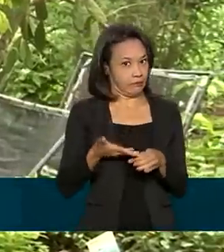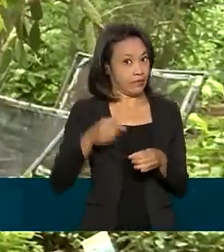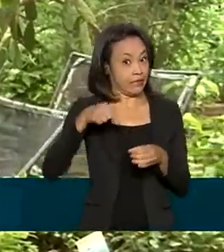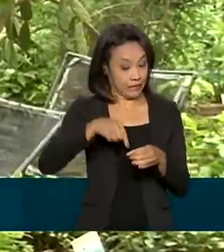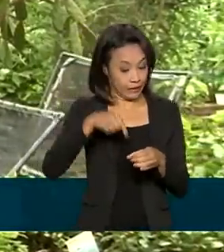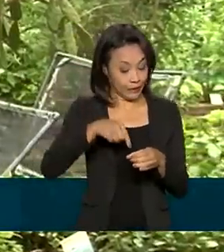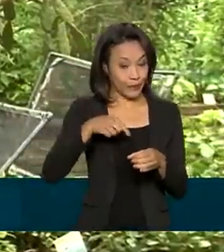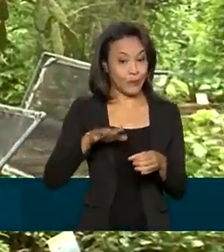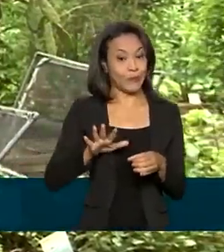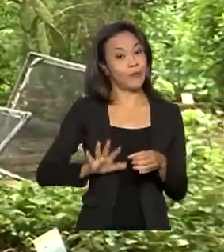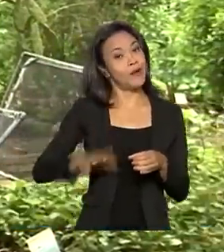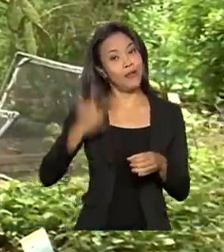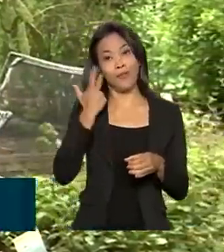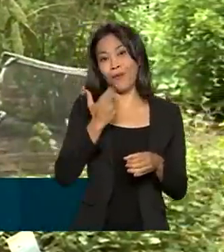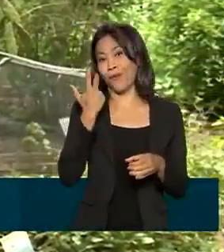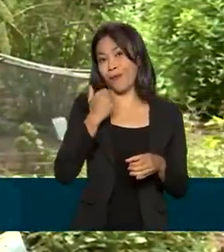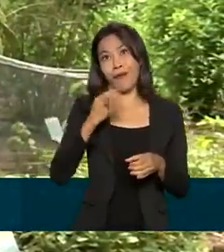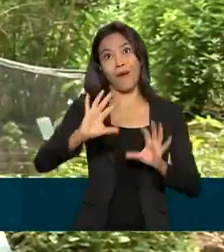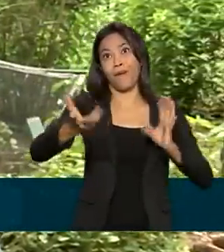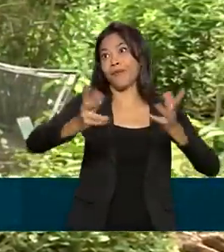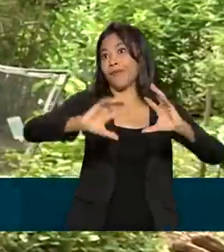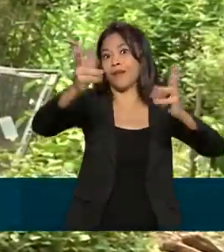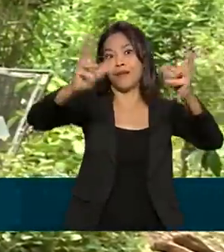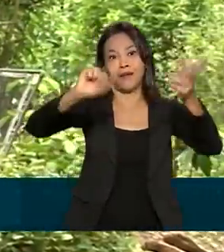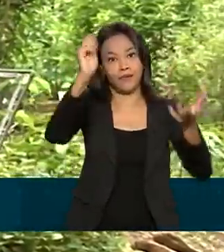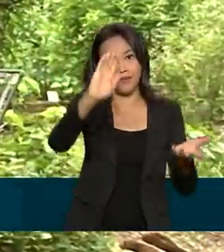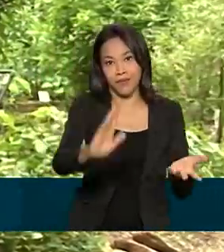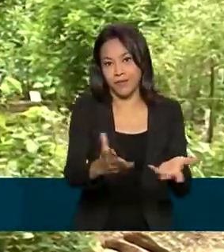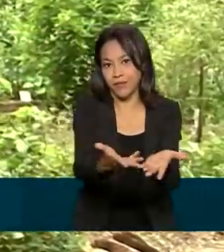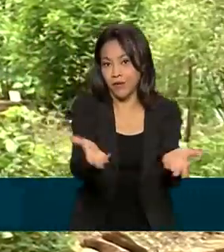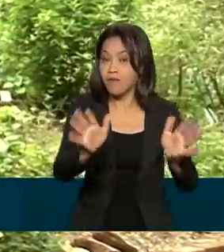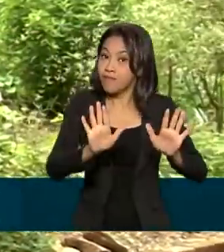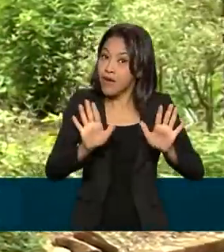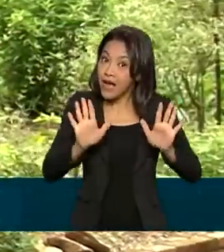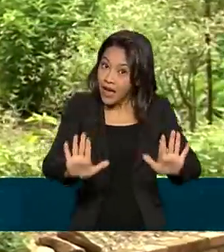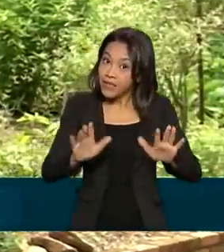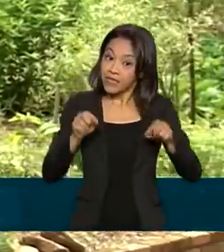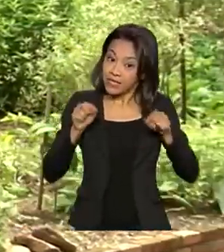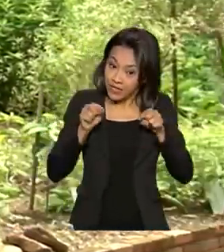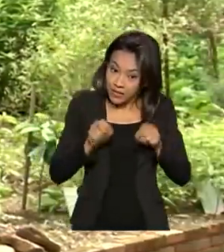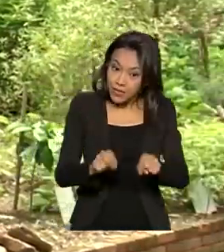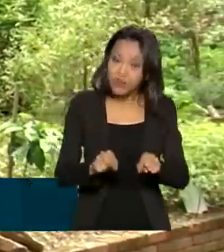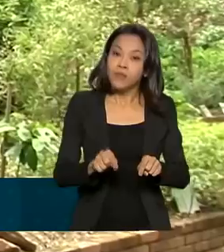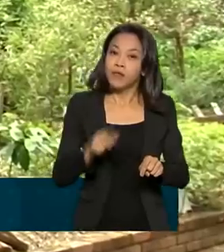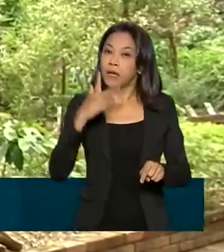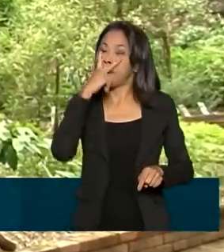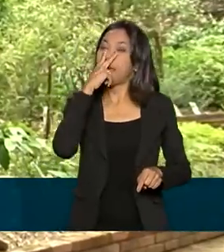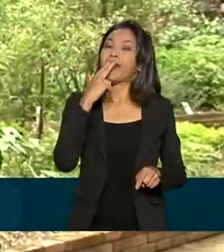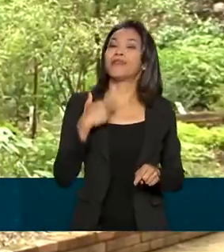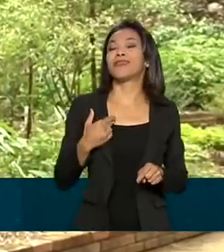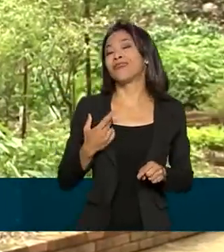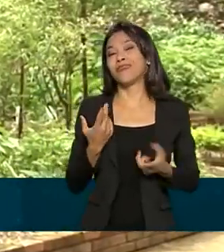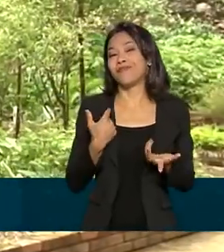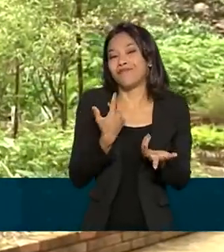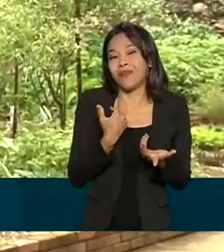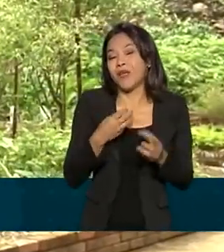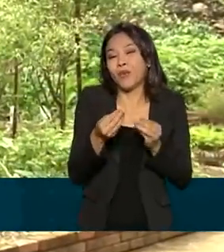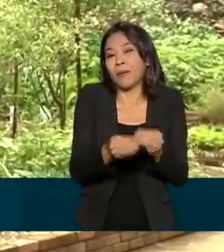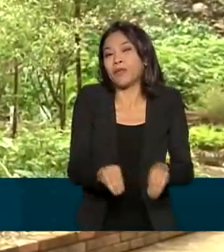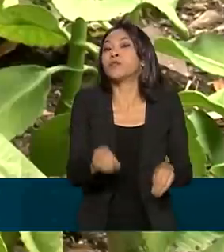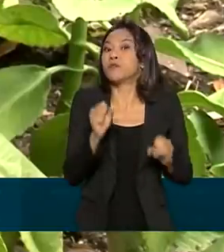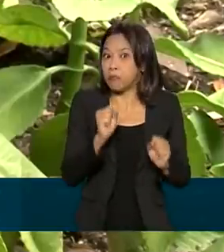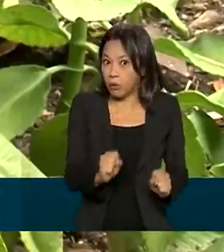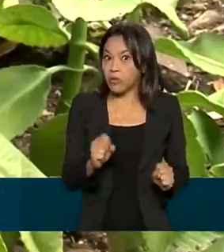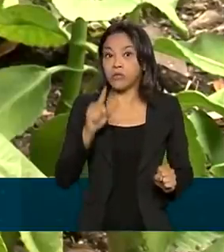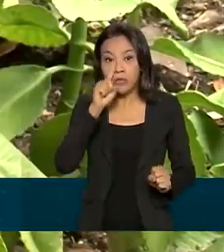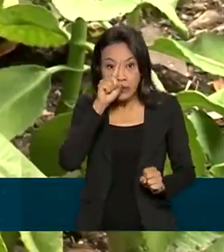é muito mais comum do que se pensa. Mas essa atitude, aparentemente inofensiva, pode custar a